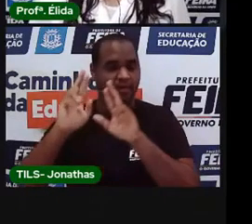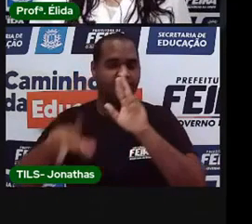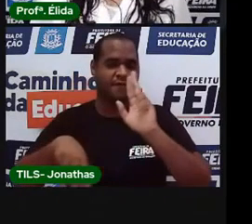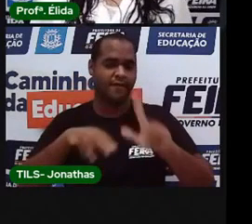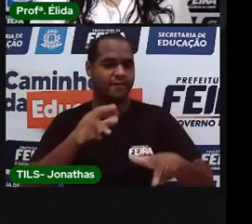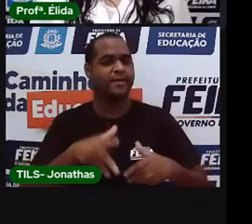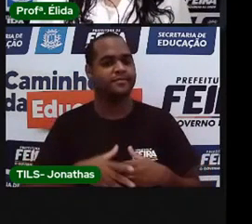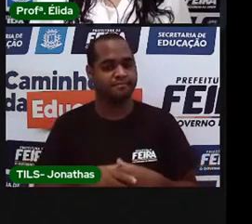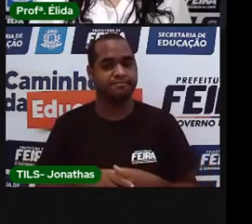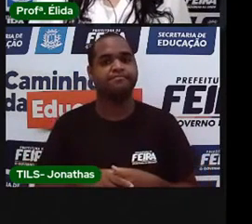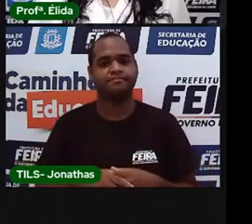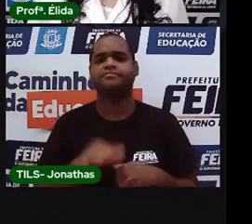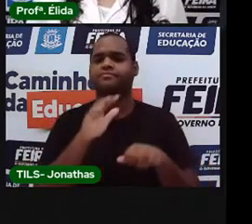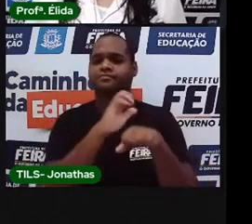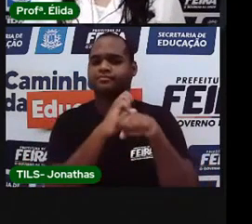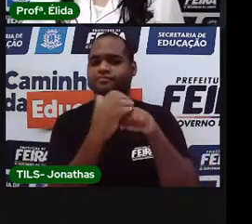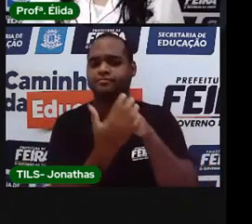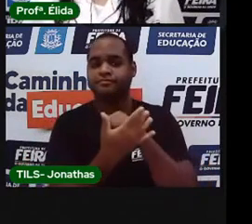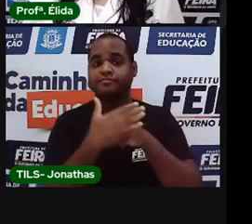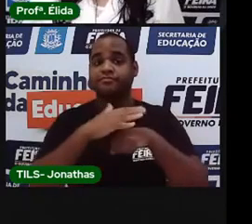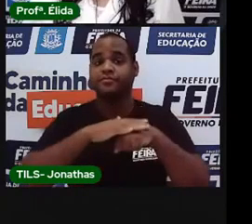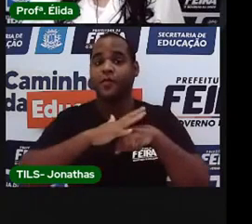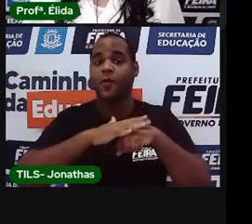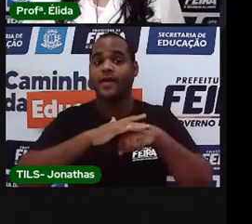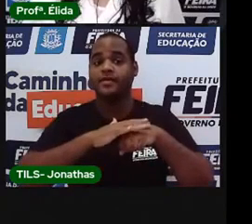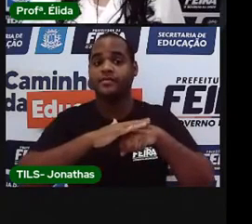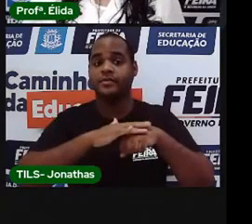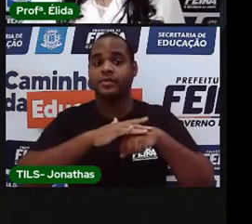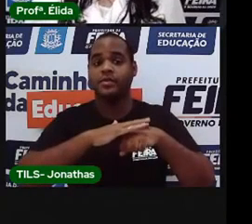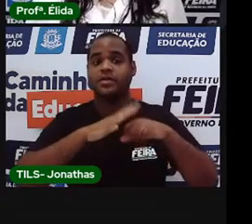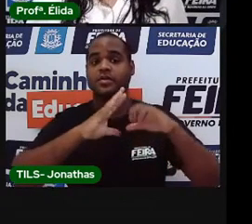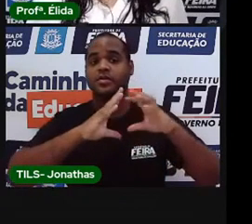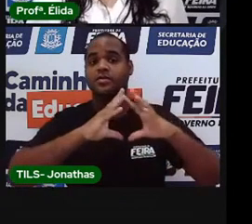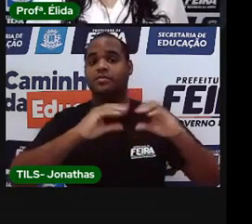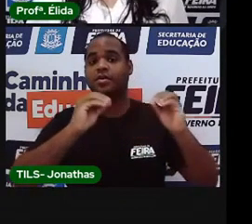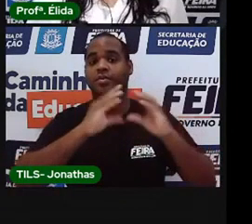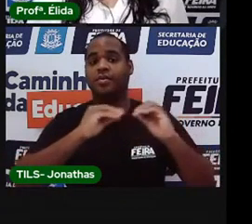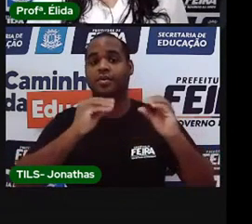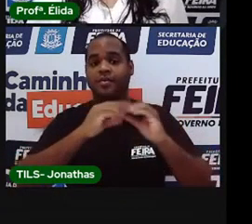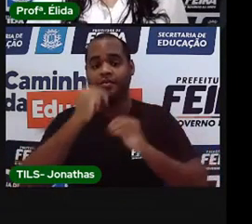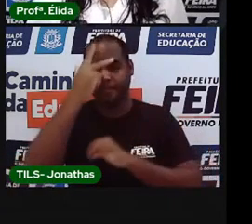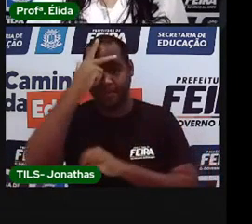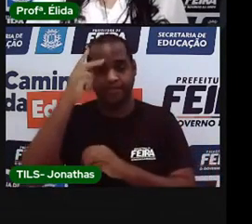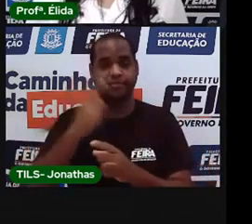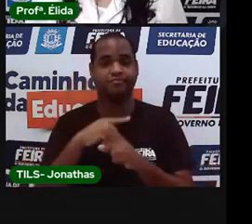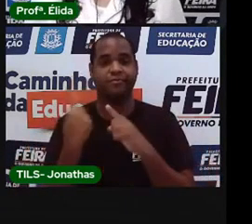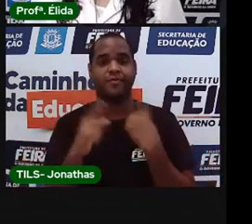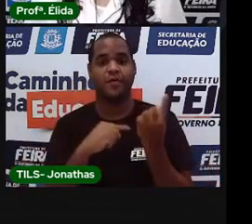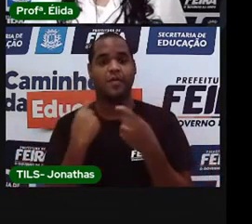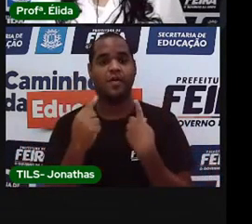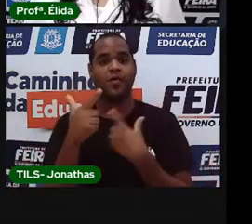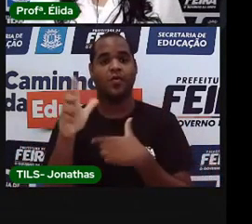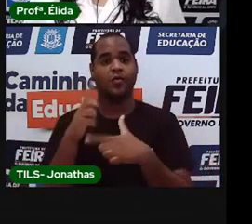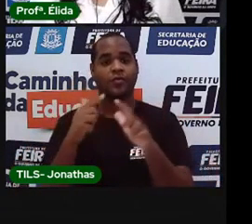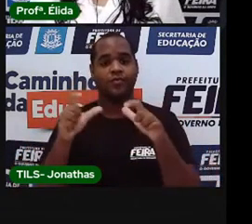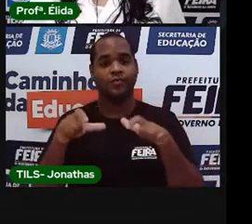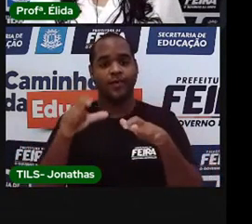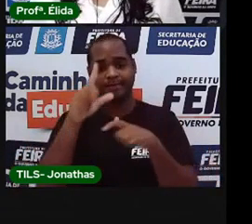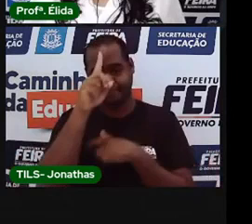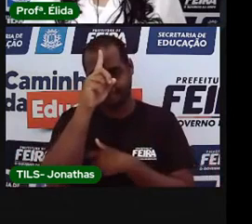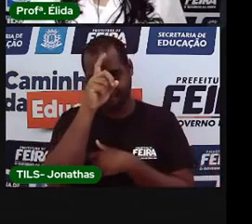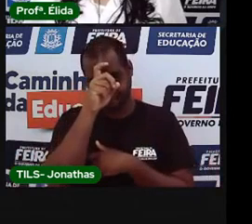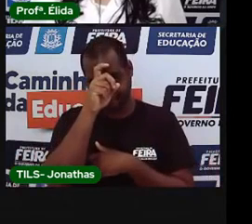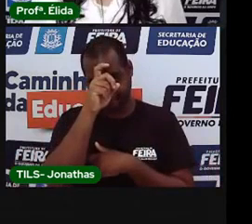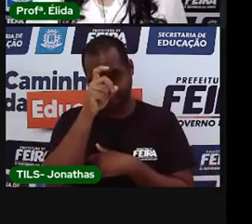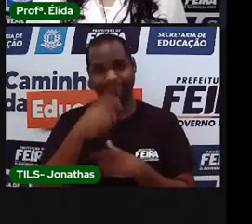O coronavírus adoeceu muita gente. Muitas pessoas morreram e outros estão no hospital.